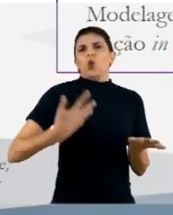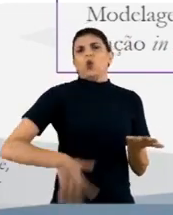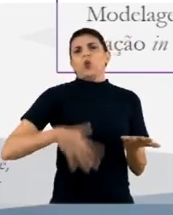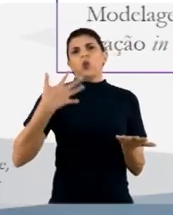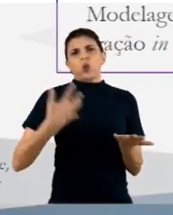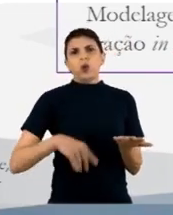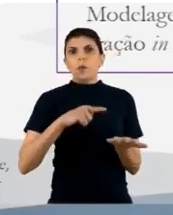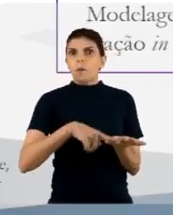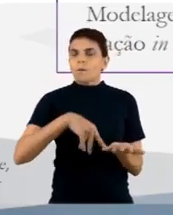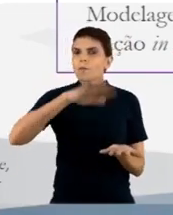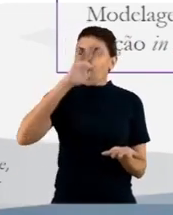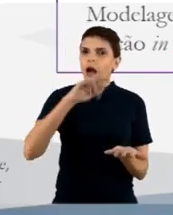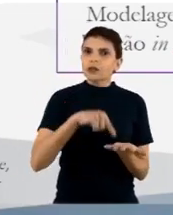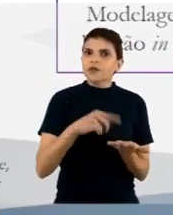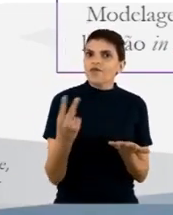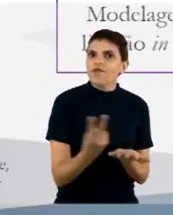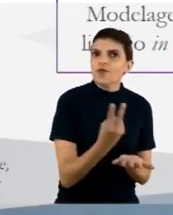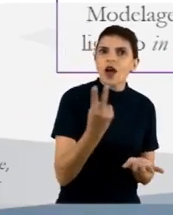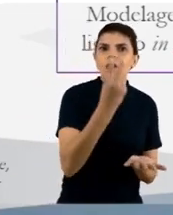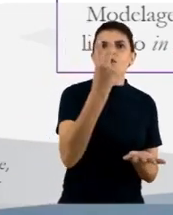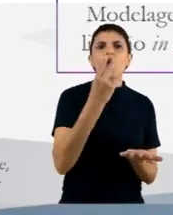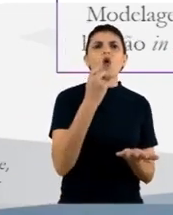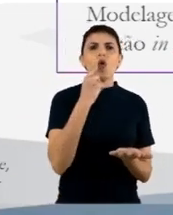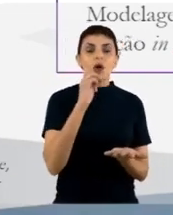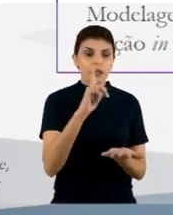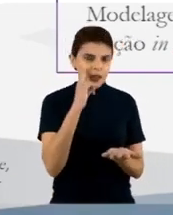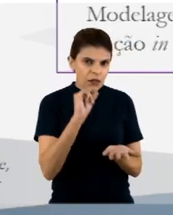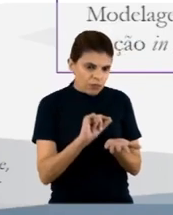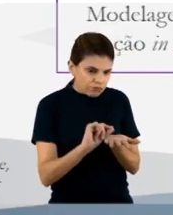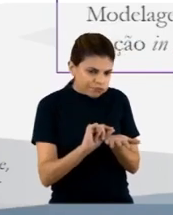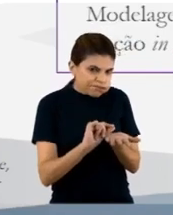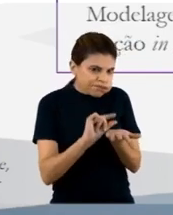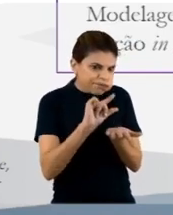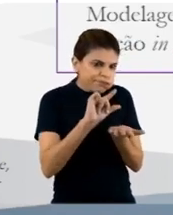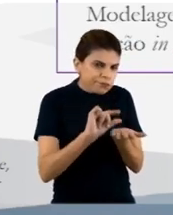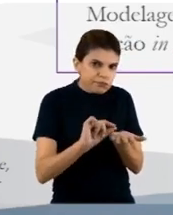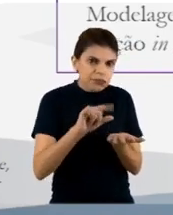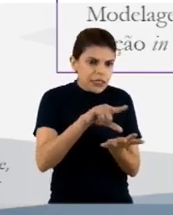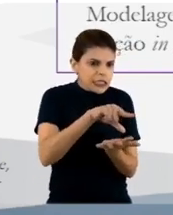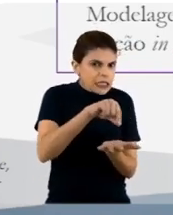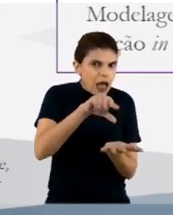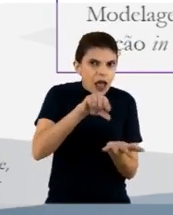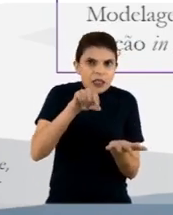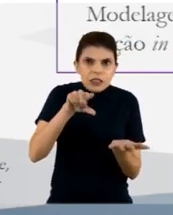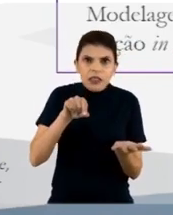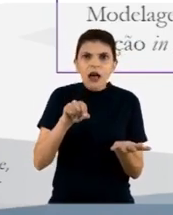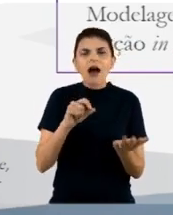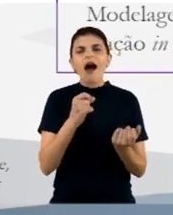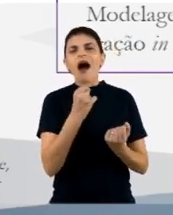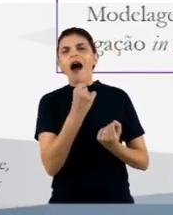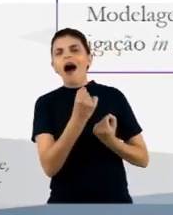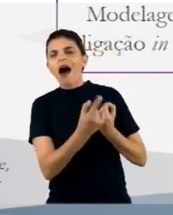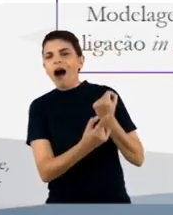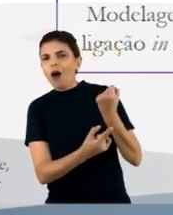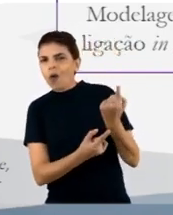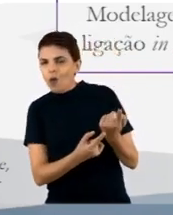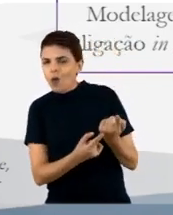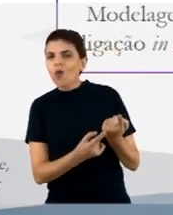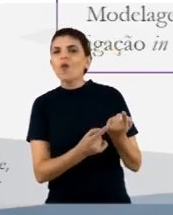que são mais enriquecidos à medida que a gente faz essa seleção algumas